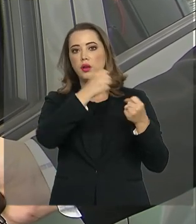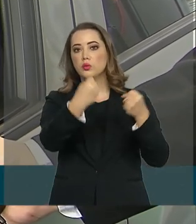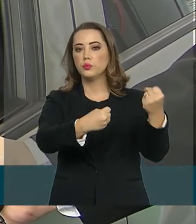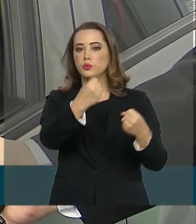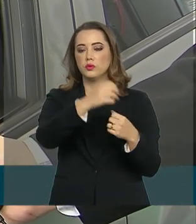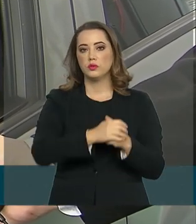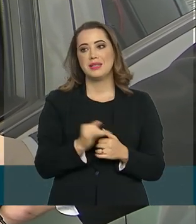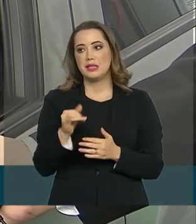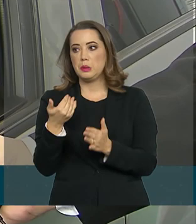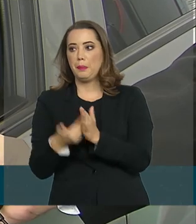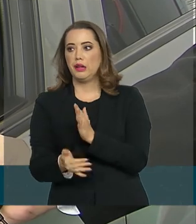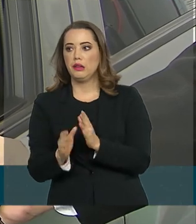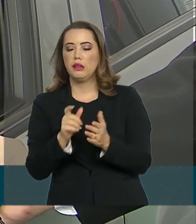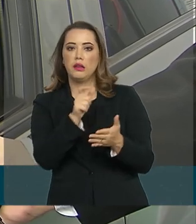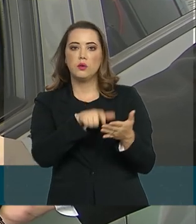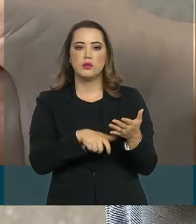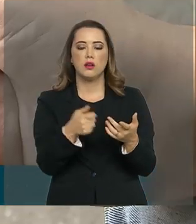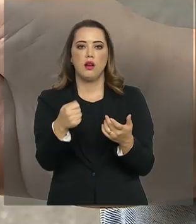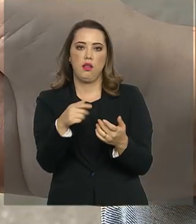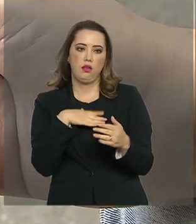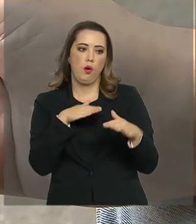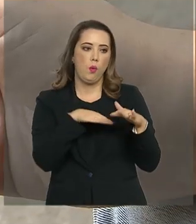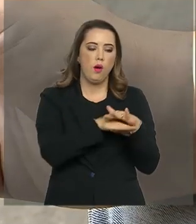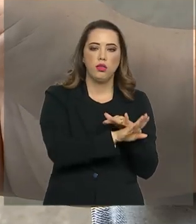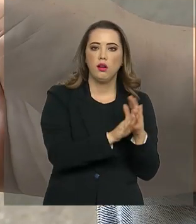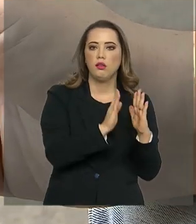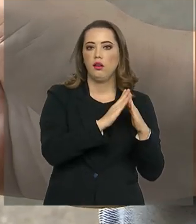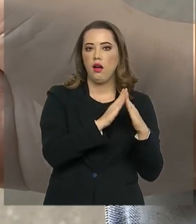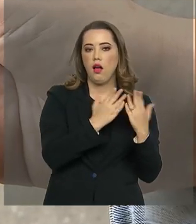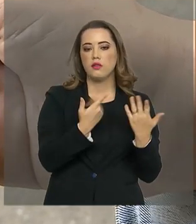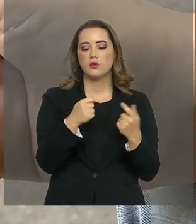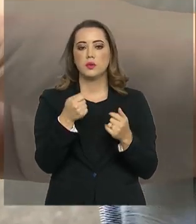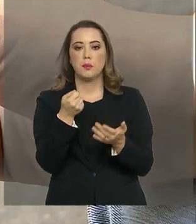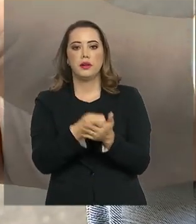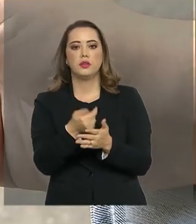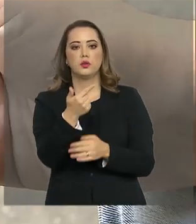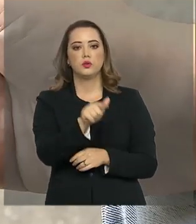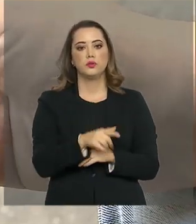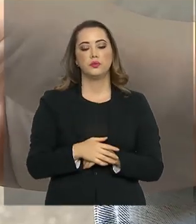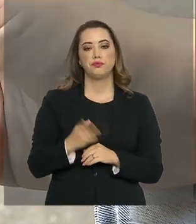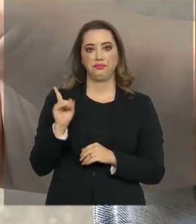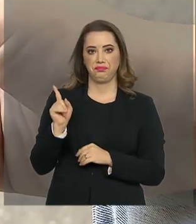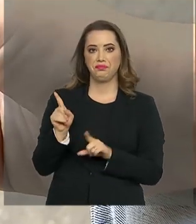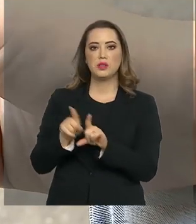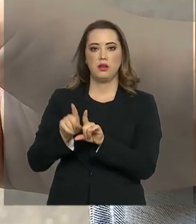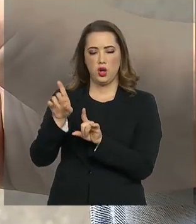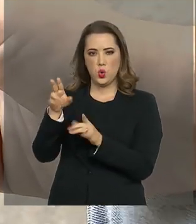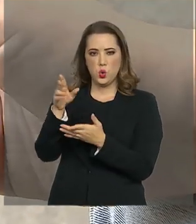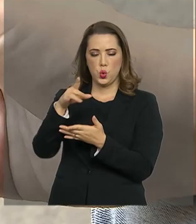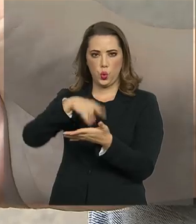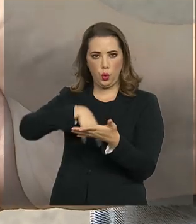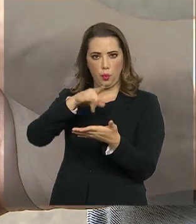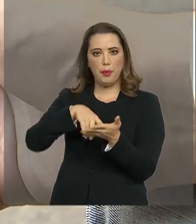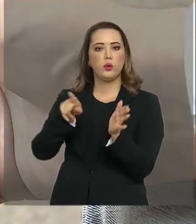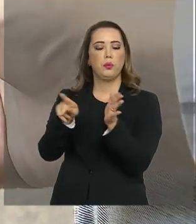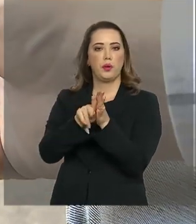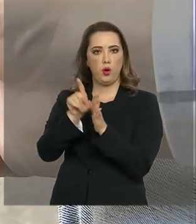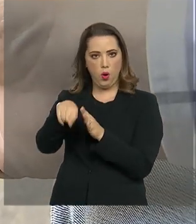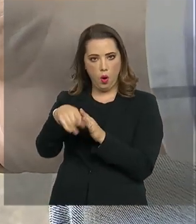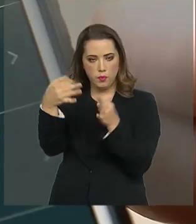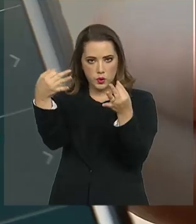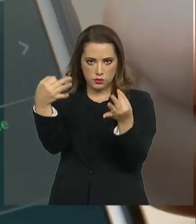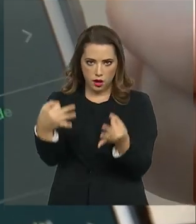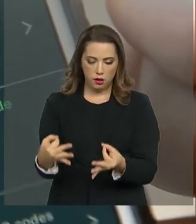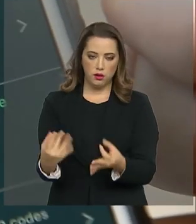papel em casa, né, guardado? Você não precisa pagar uma segunda via. A carteira é autenticada eletronicamente pelo Serpro, vale como documento